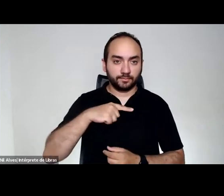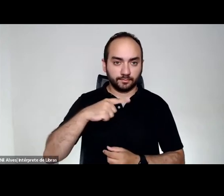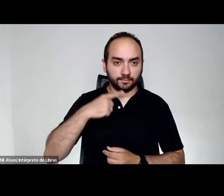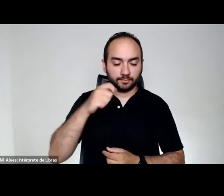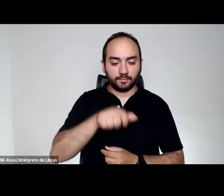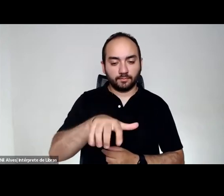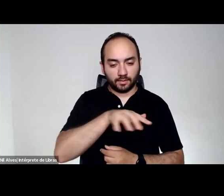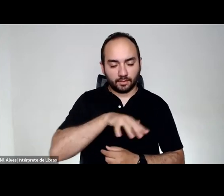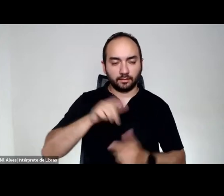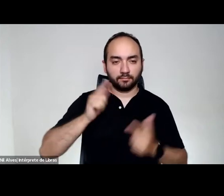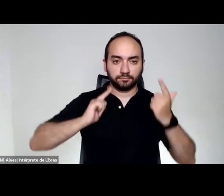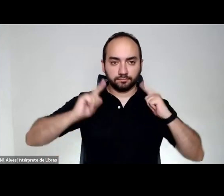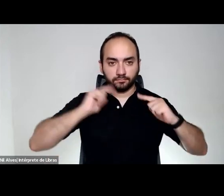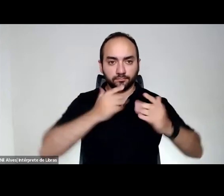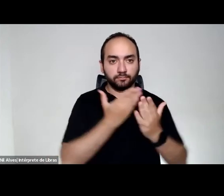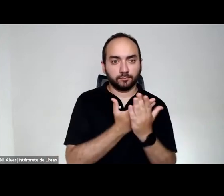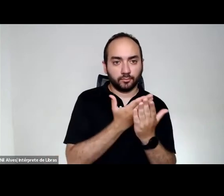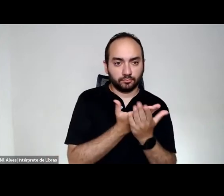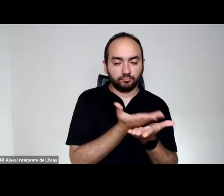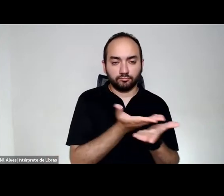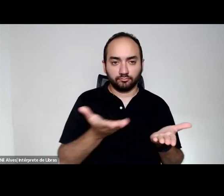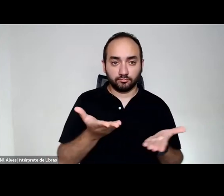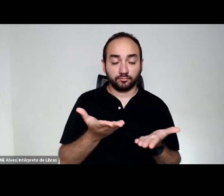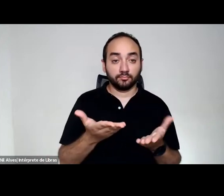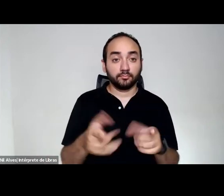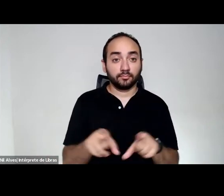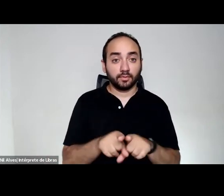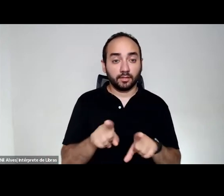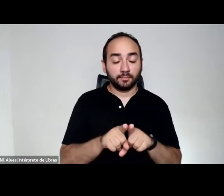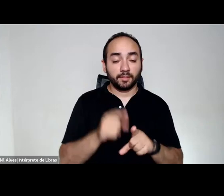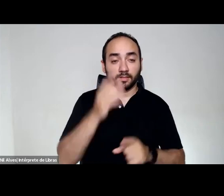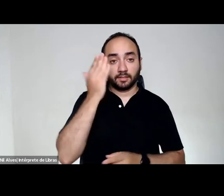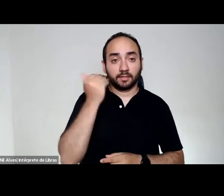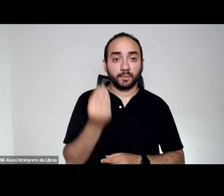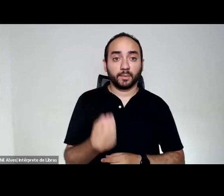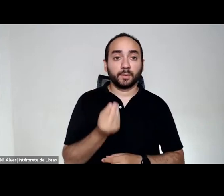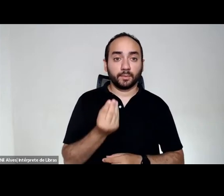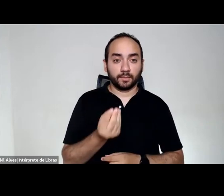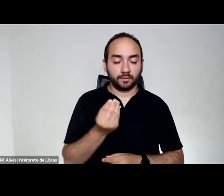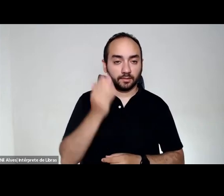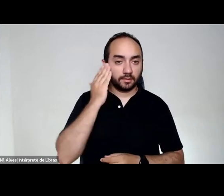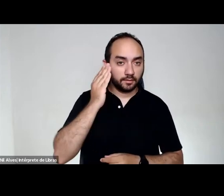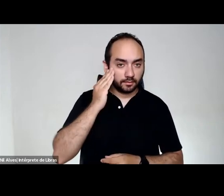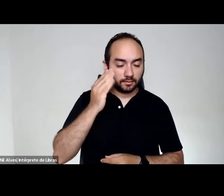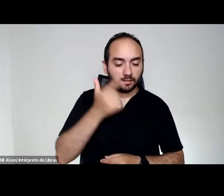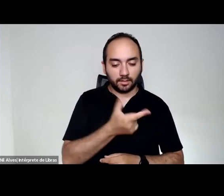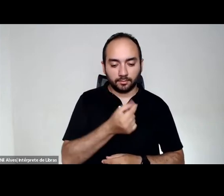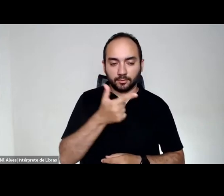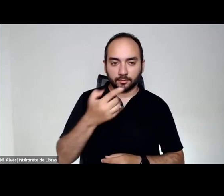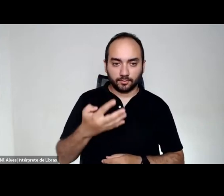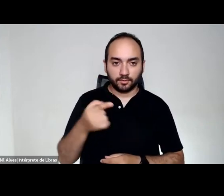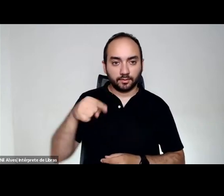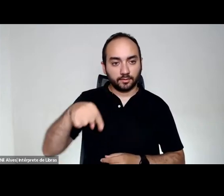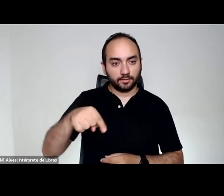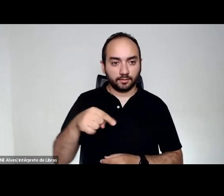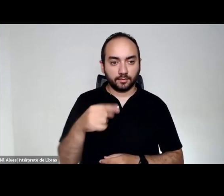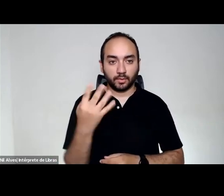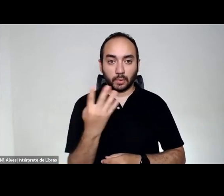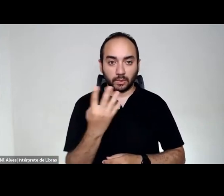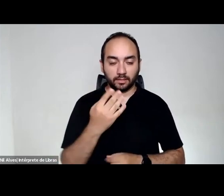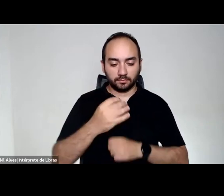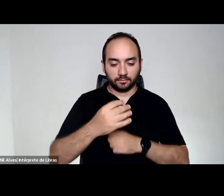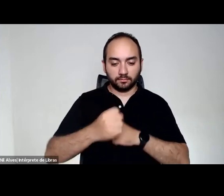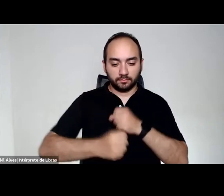campo do lazer, nos estudos do lazer, e saber e entender que hoje, em 2024, na quarta edição,